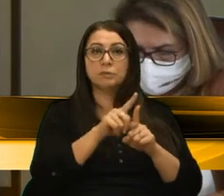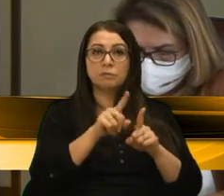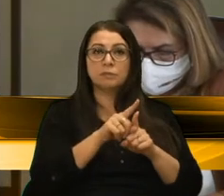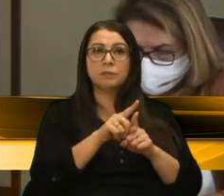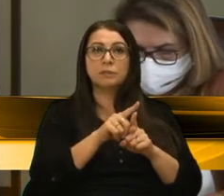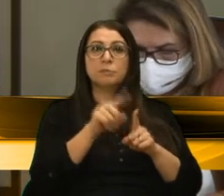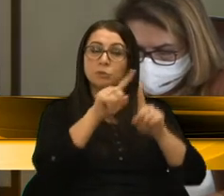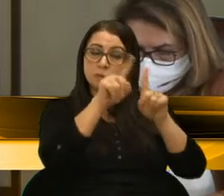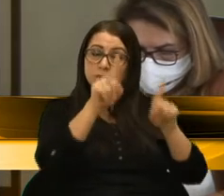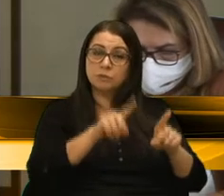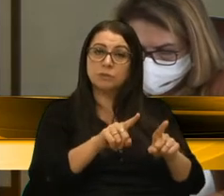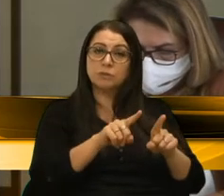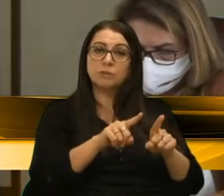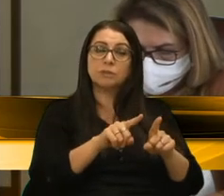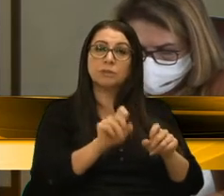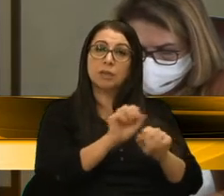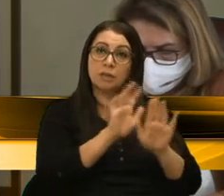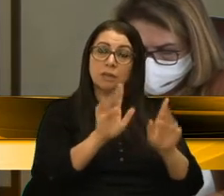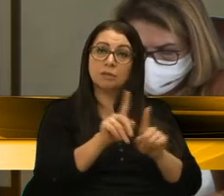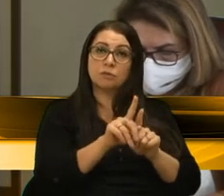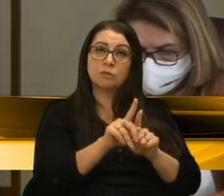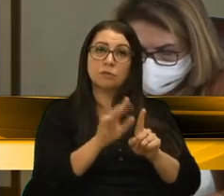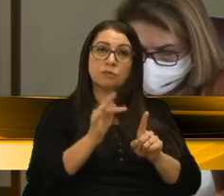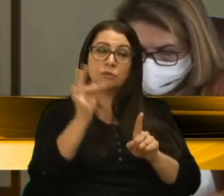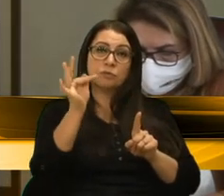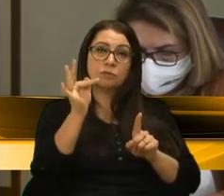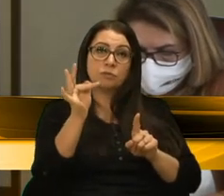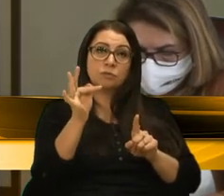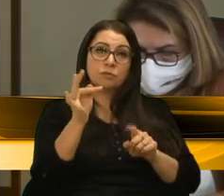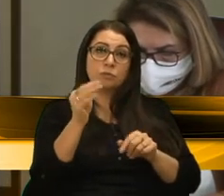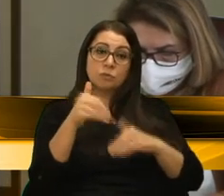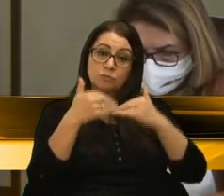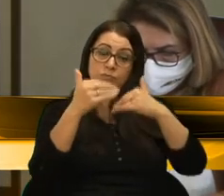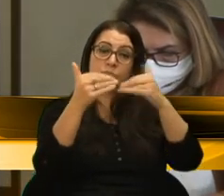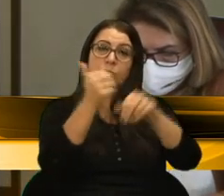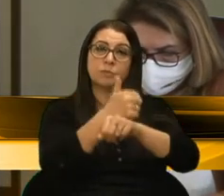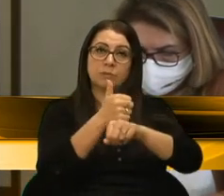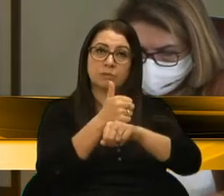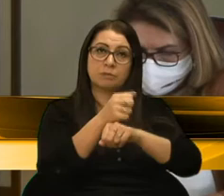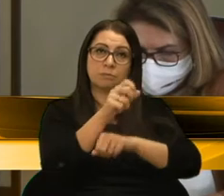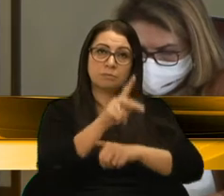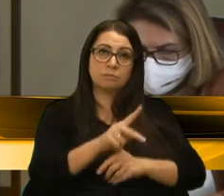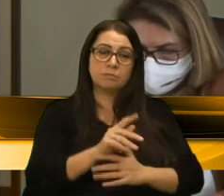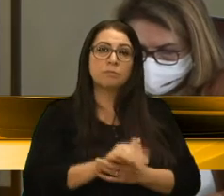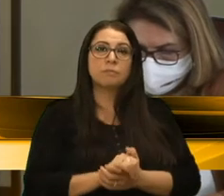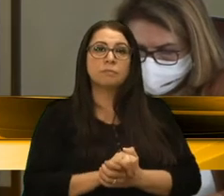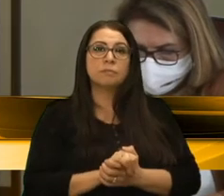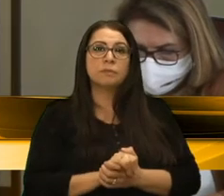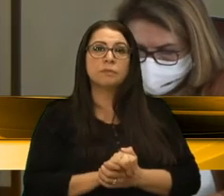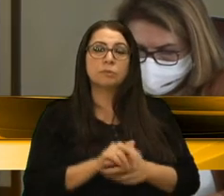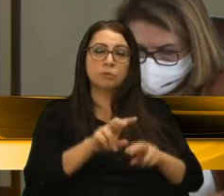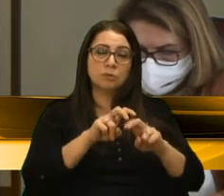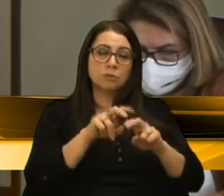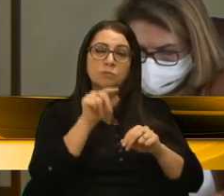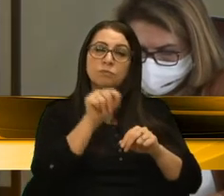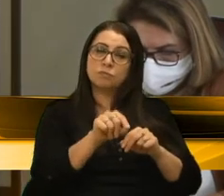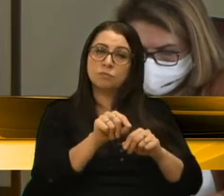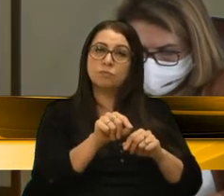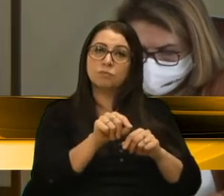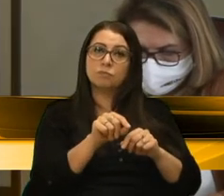com os servidores, evidentemente com o futuro da sua carreira, da sua aposentadoria. Por este motivo,